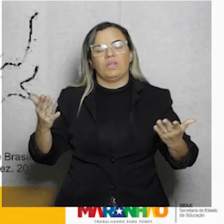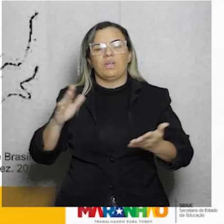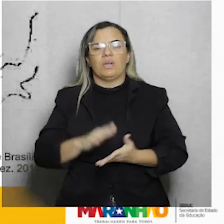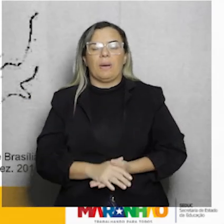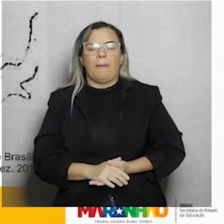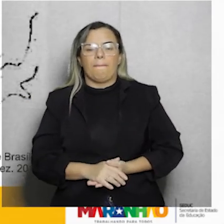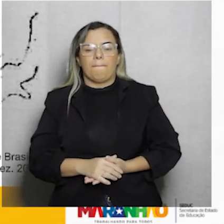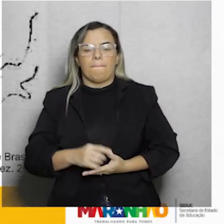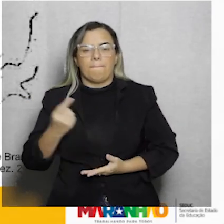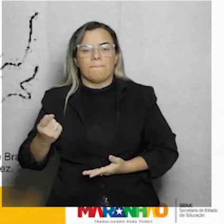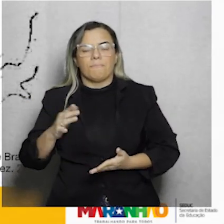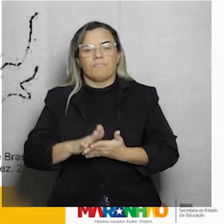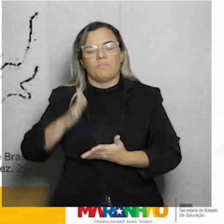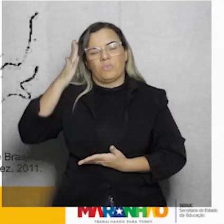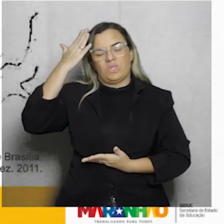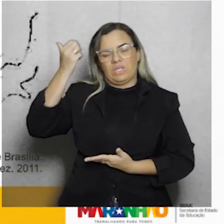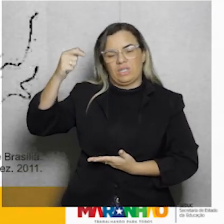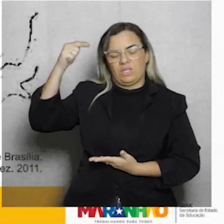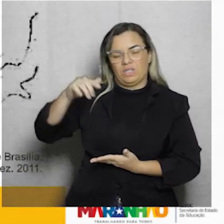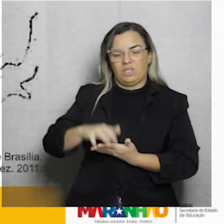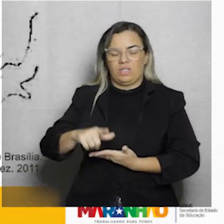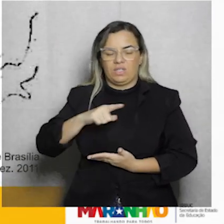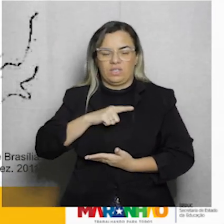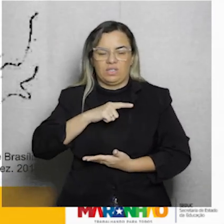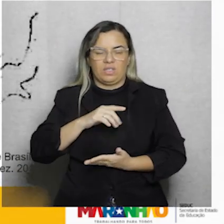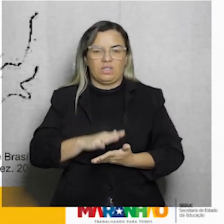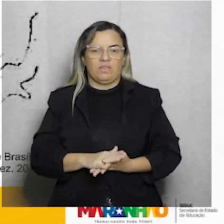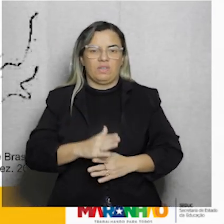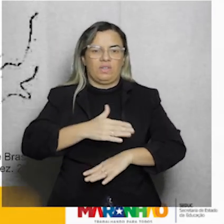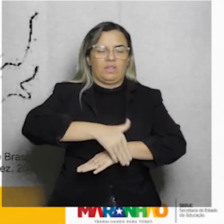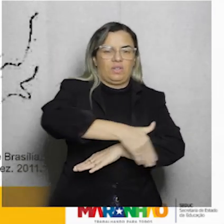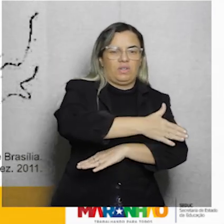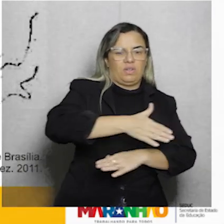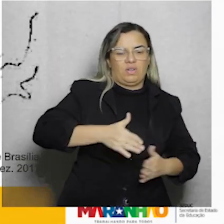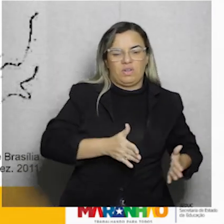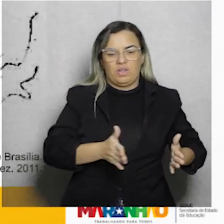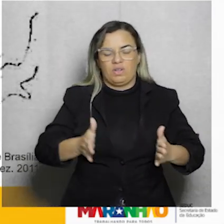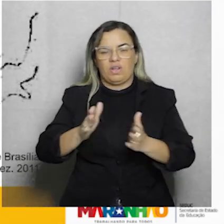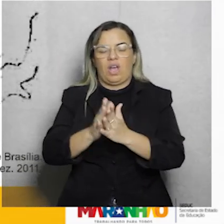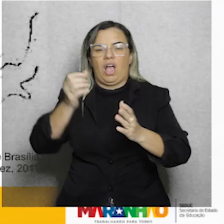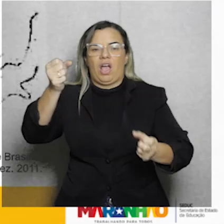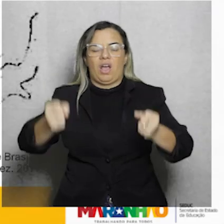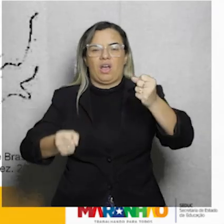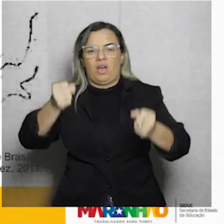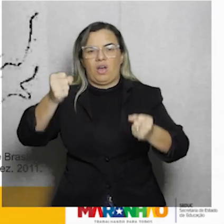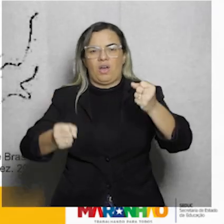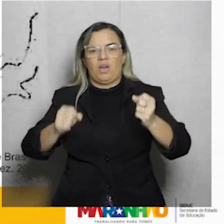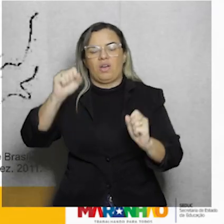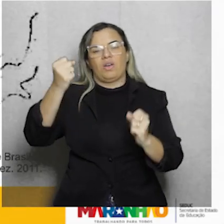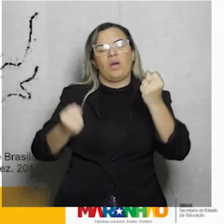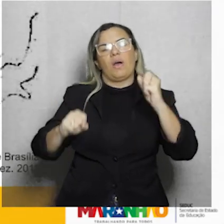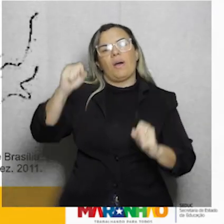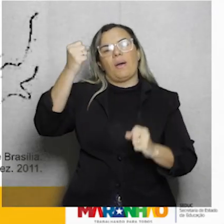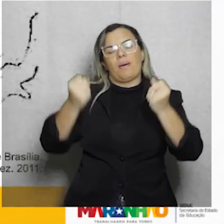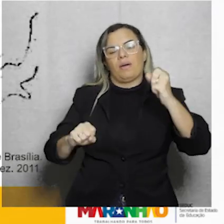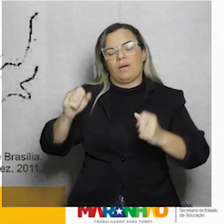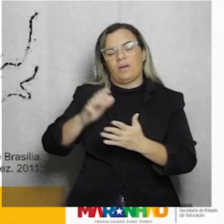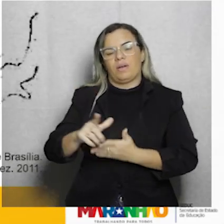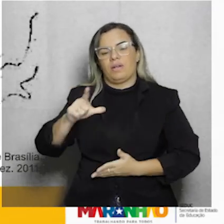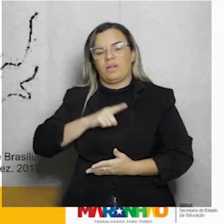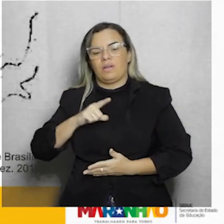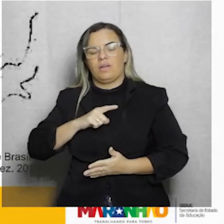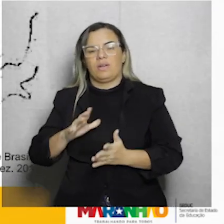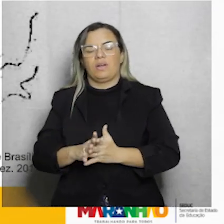Apesar de saber que se teve estradas, se teve automóveis, com a indústria automobilística, se teve